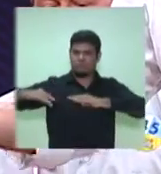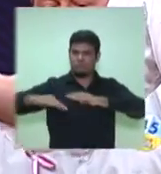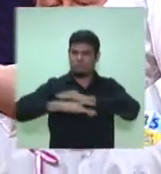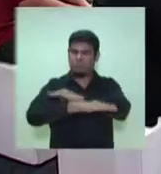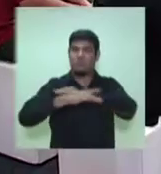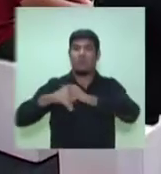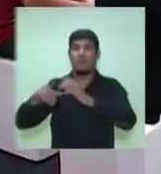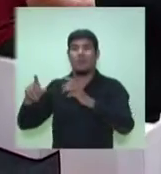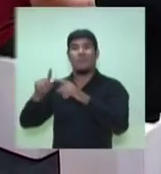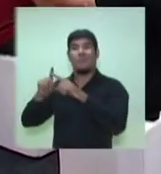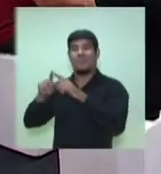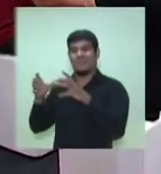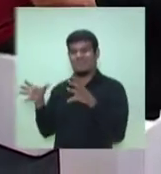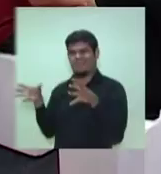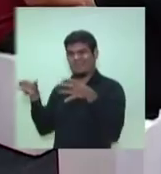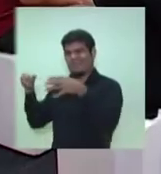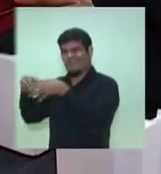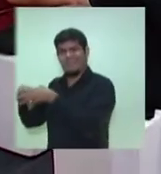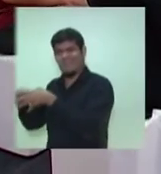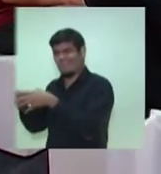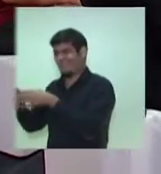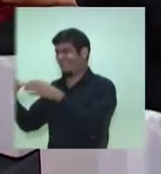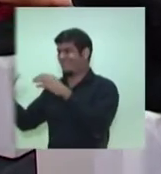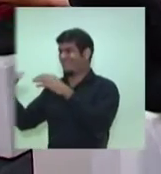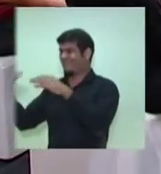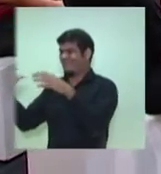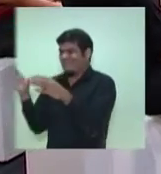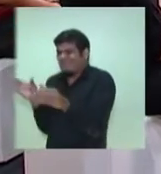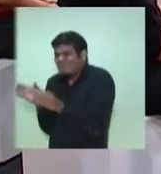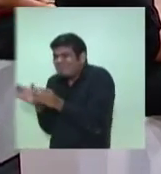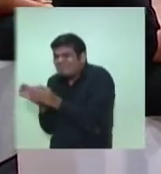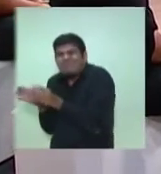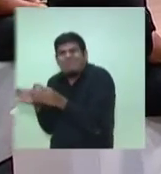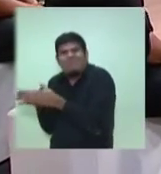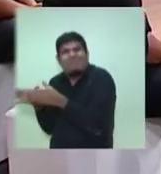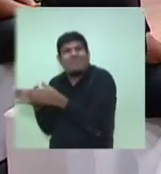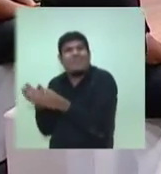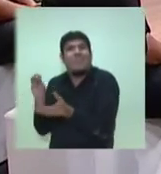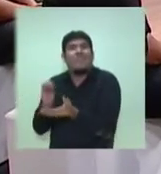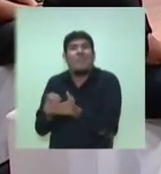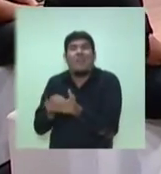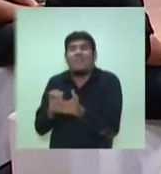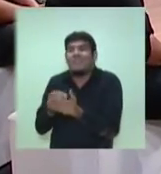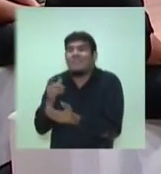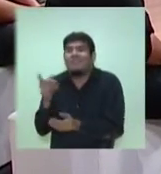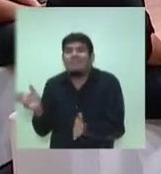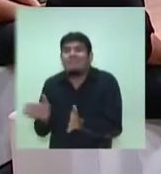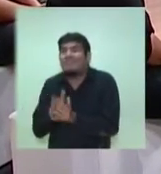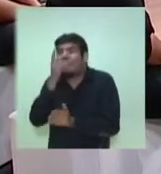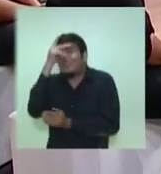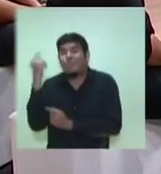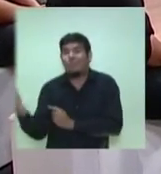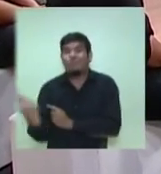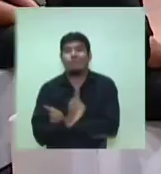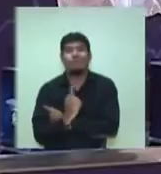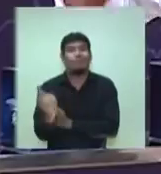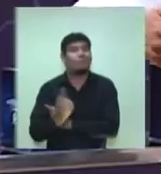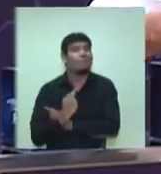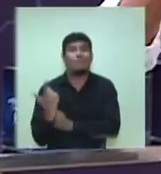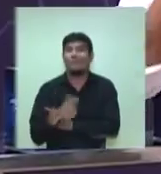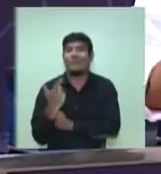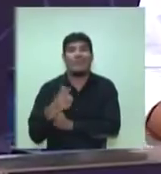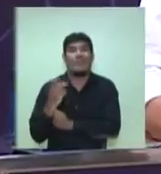hoje, hoje, dentro das galerias, não estão conseguindo essa viabilidade econômica. Estão passando necessidade, estão fechando galerias.